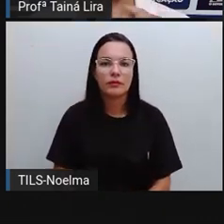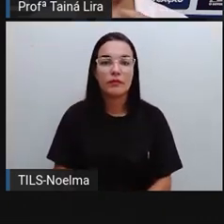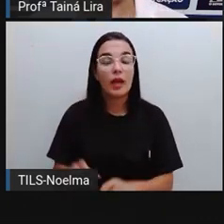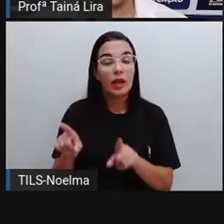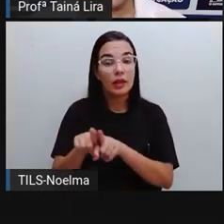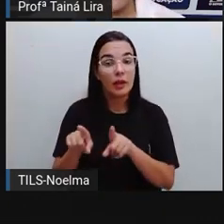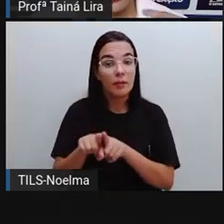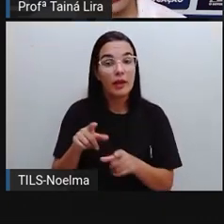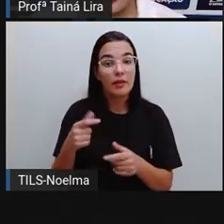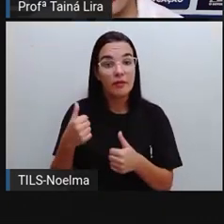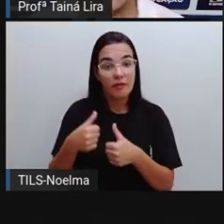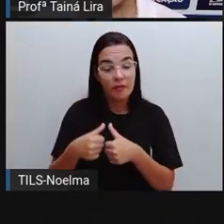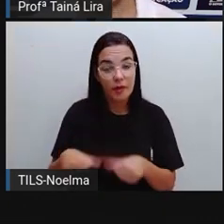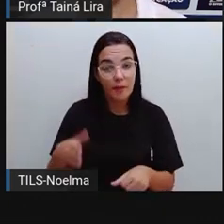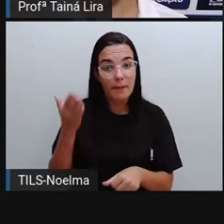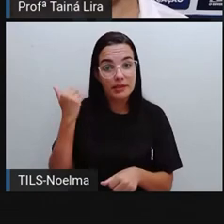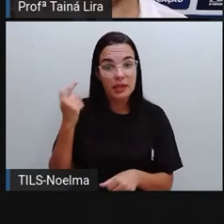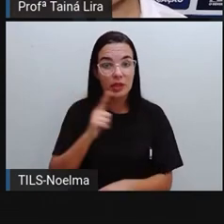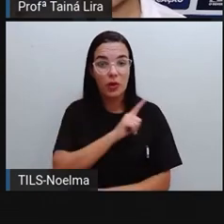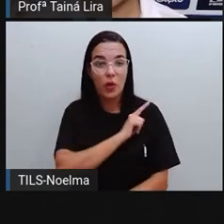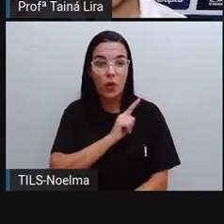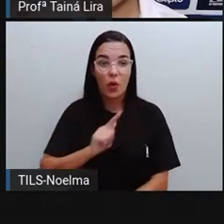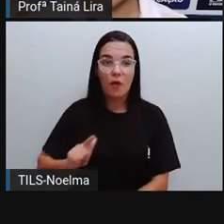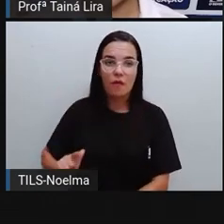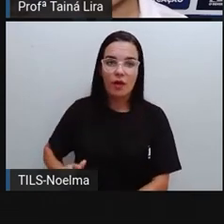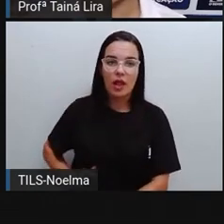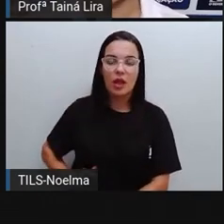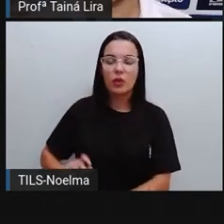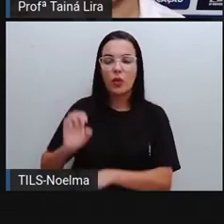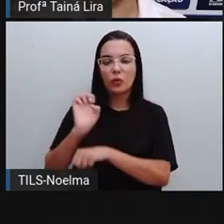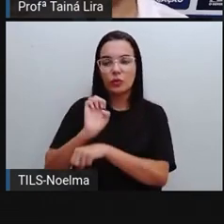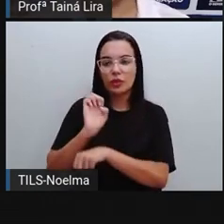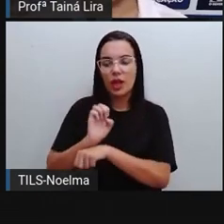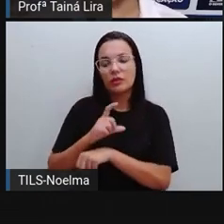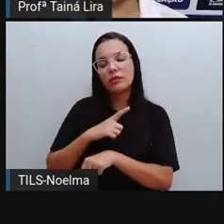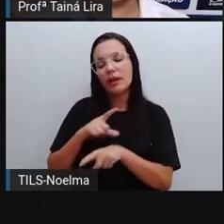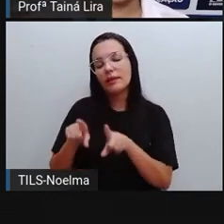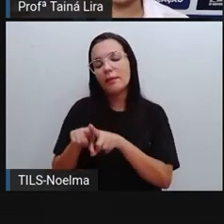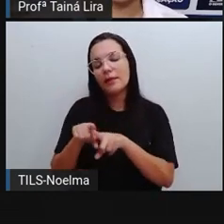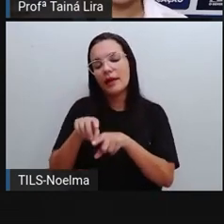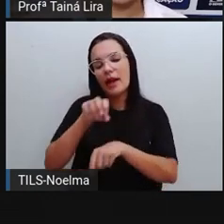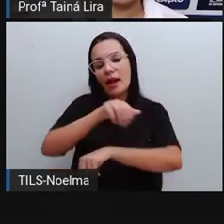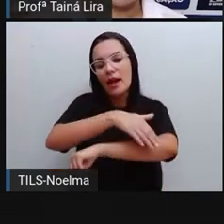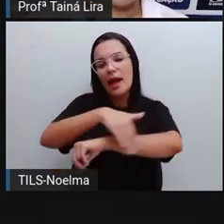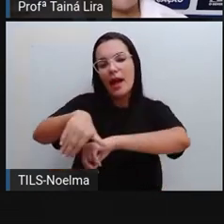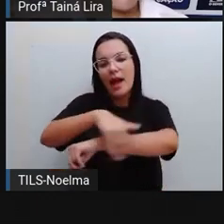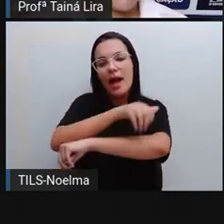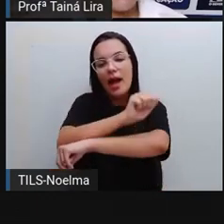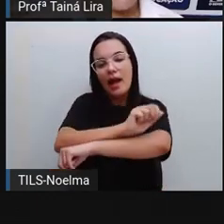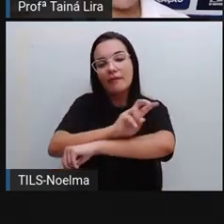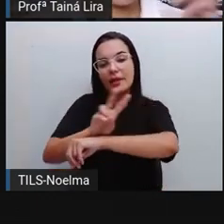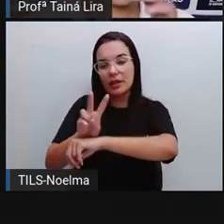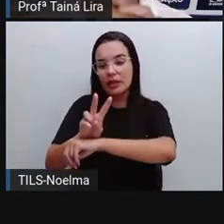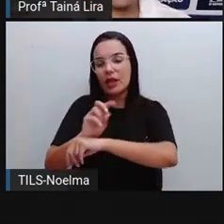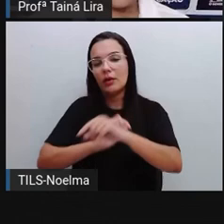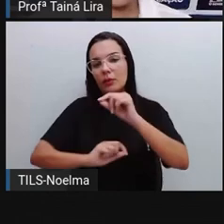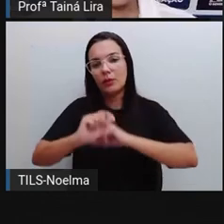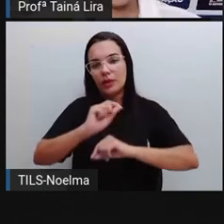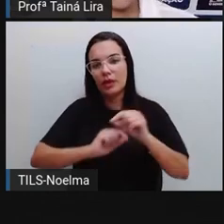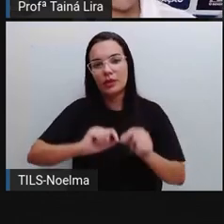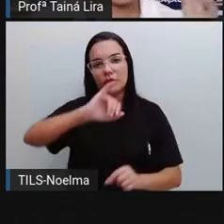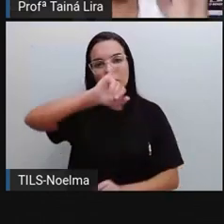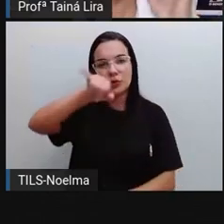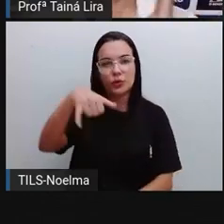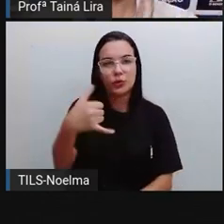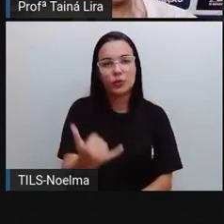também foi governador do estado. A gente tem até a avenida aqui, né? A avenida é governador João Durval Carneiro, que é ali a avenida